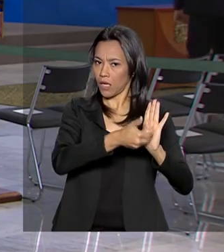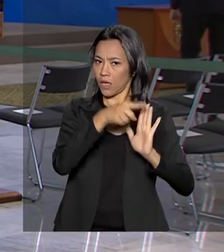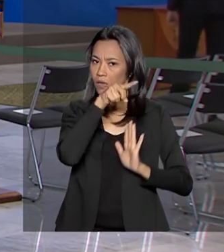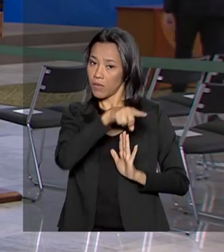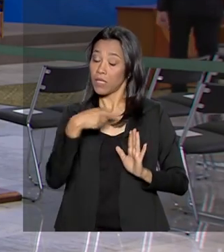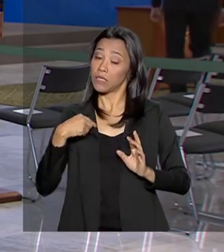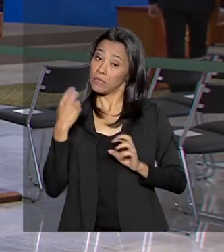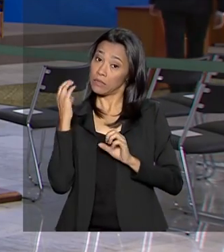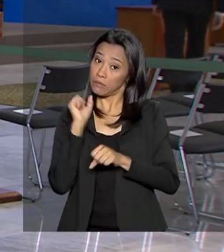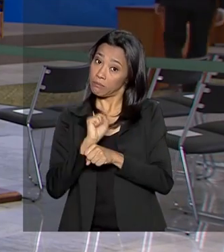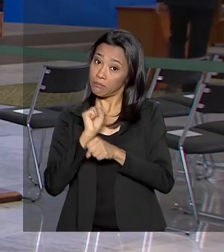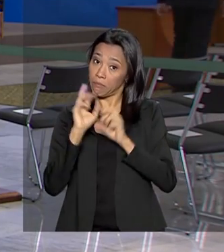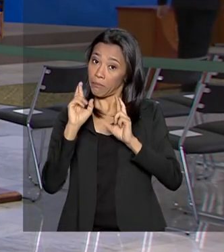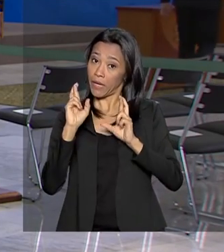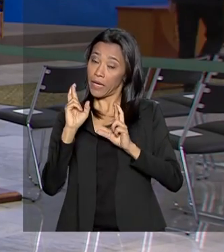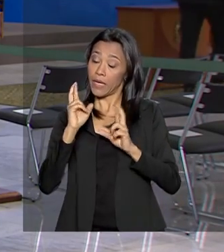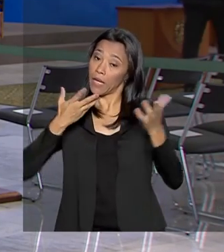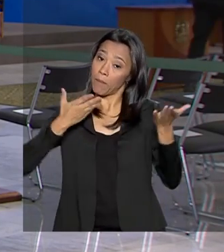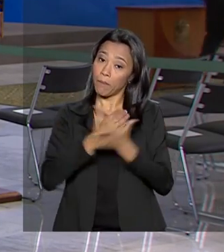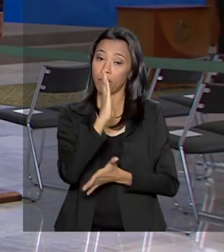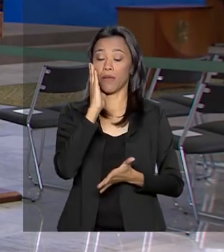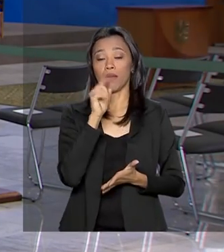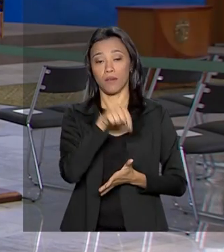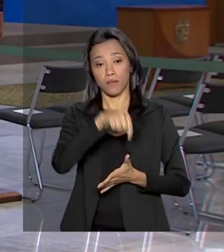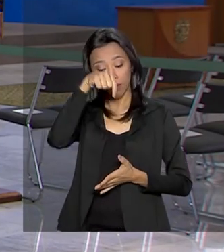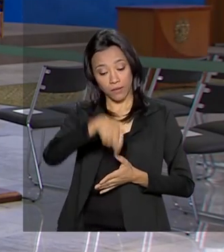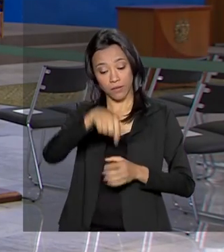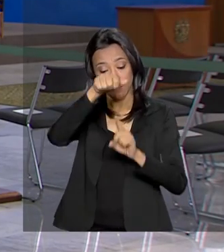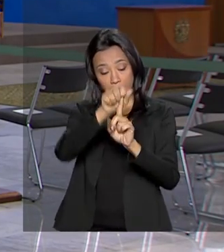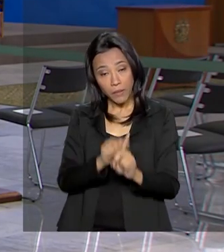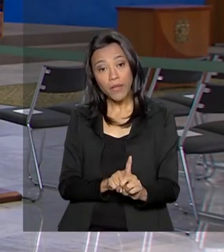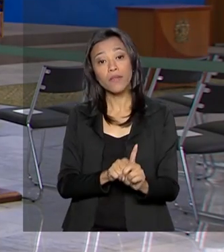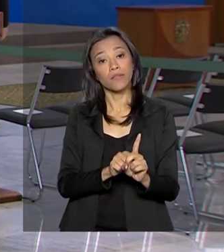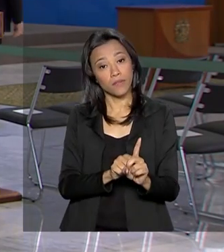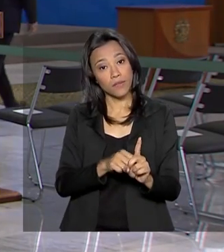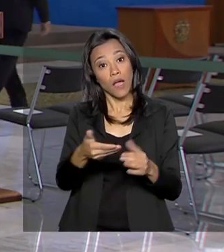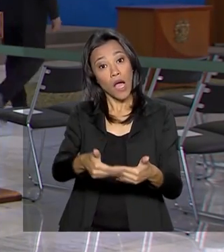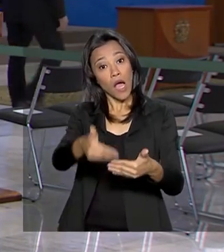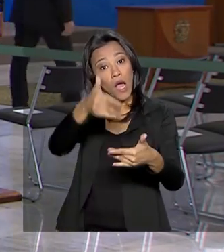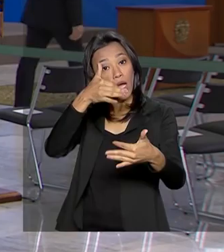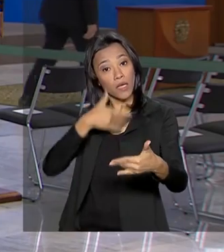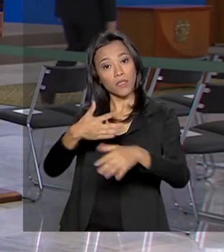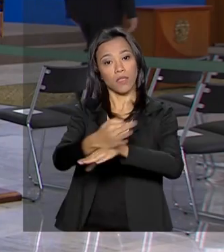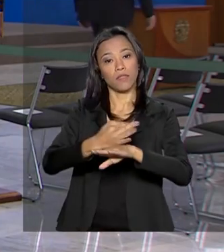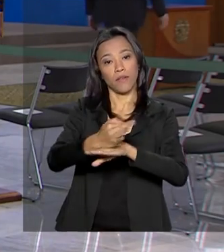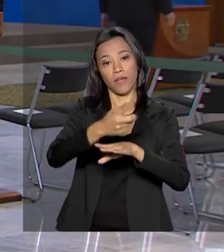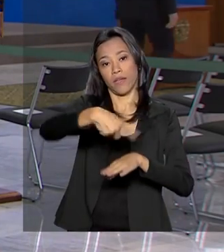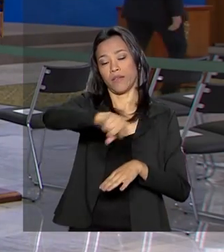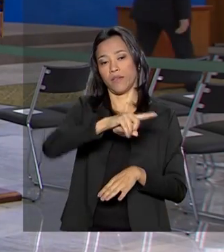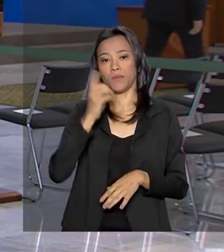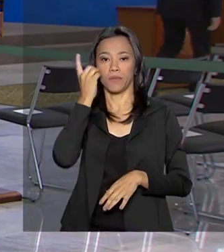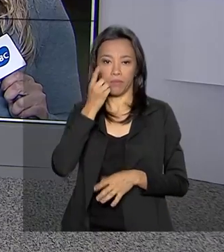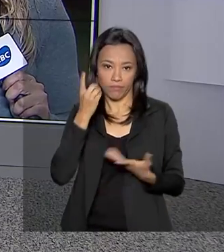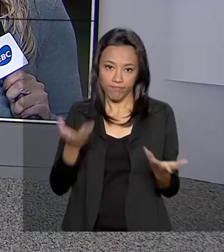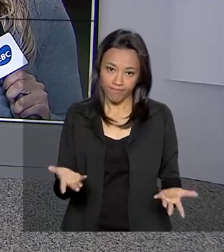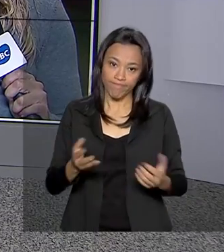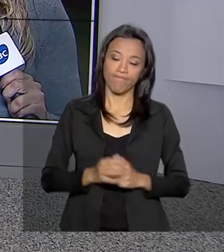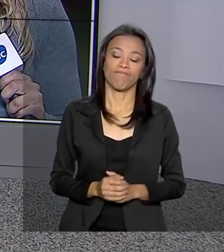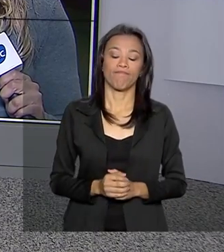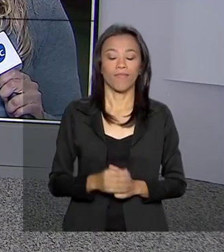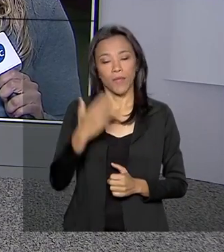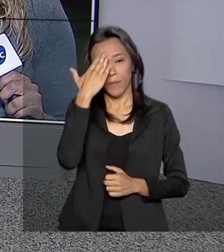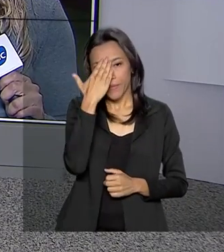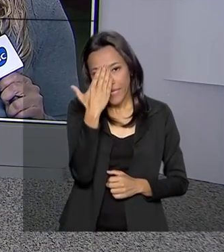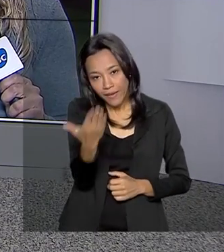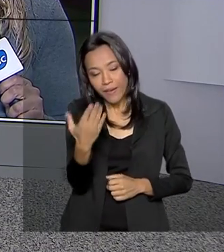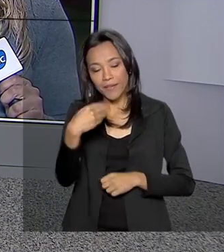aprovada na Câmara ainda neste mês, antes do recesso parlamentar. Carla, voltamos com você. Obrigada, Luana,